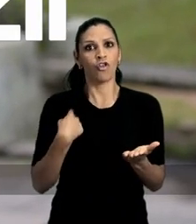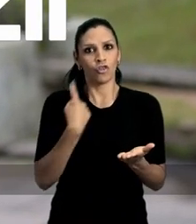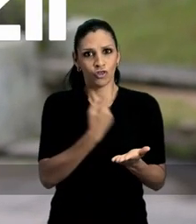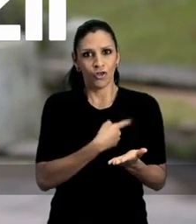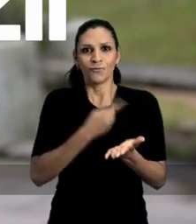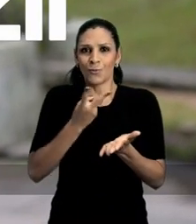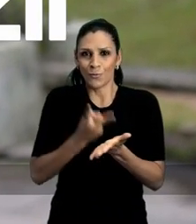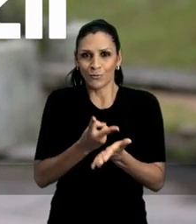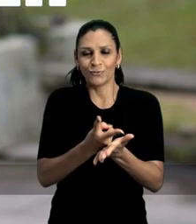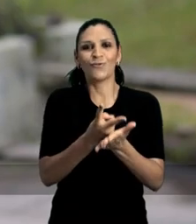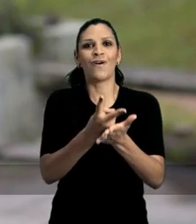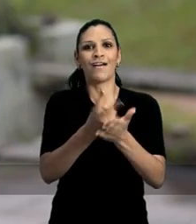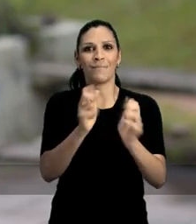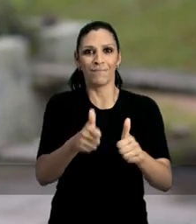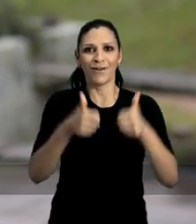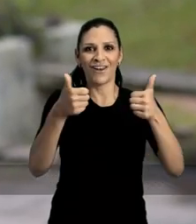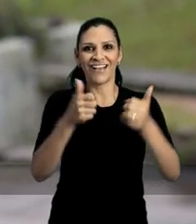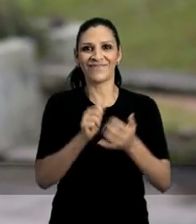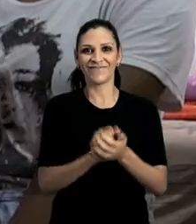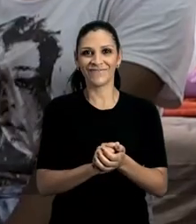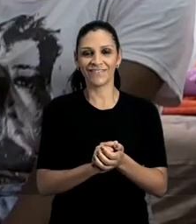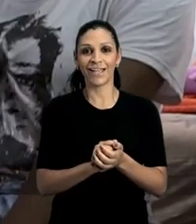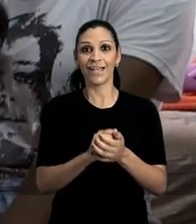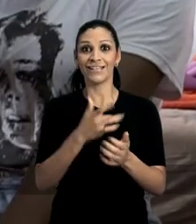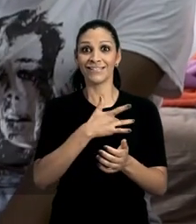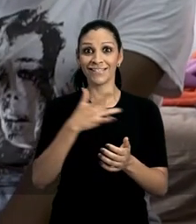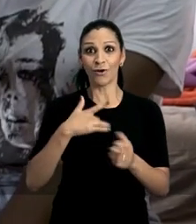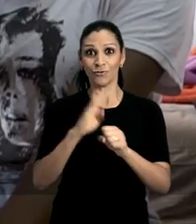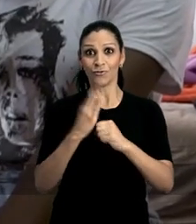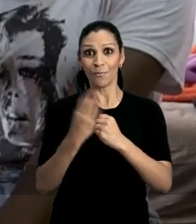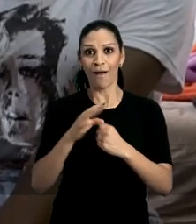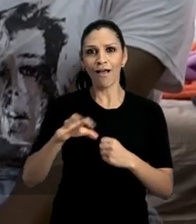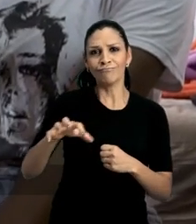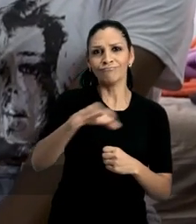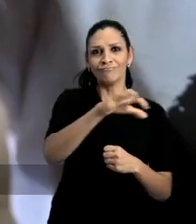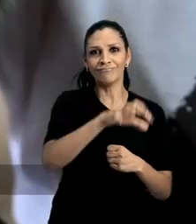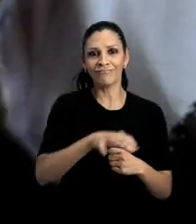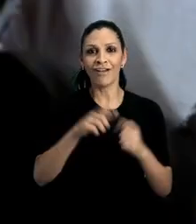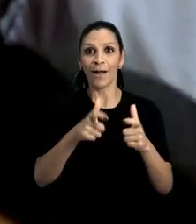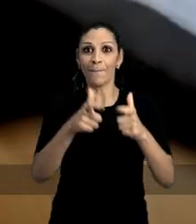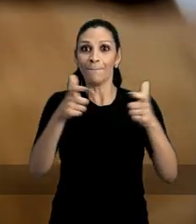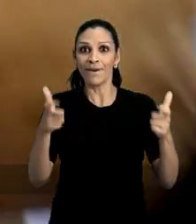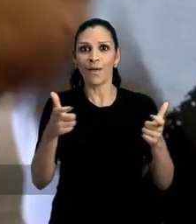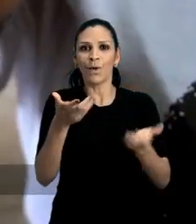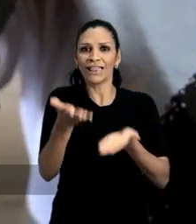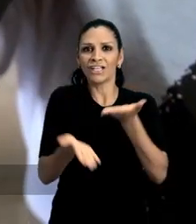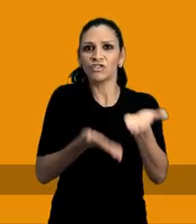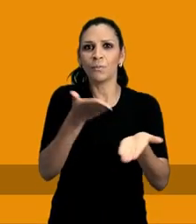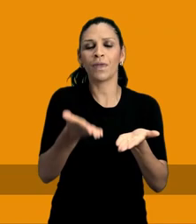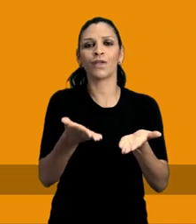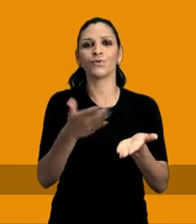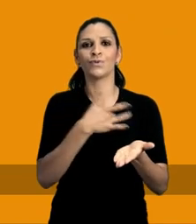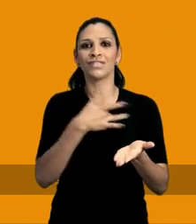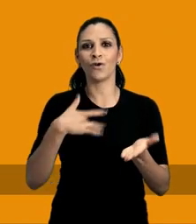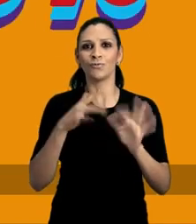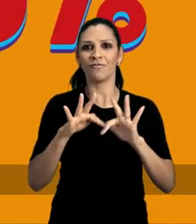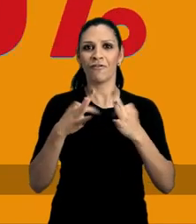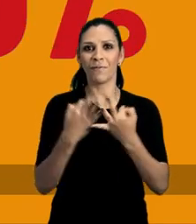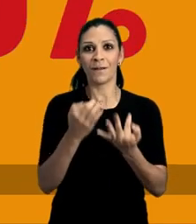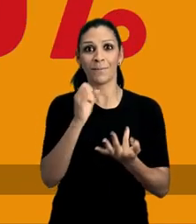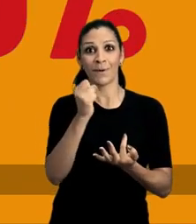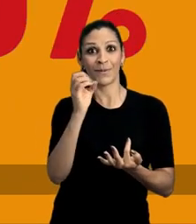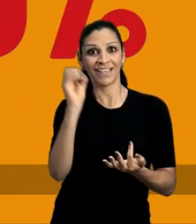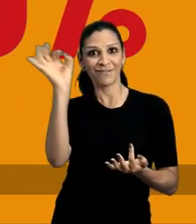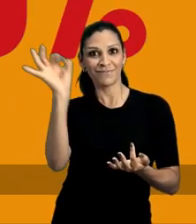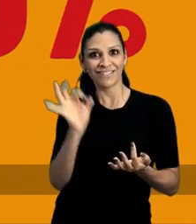gestão, que nós vamos manter e ampliar. Com saúde bairro a bairro, Manuela e Rosseto vão ampliar a cobertura do saúde da família